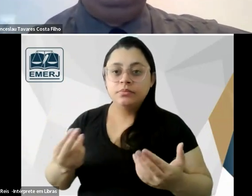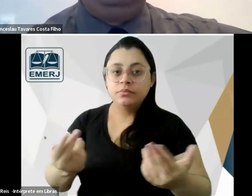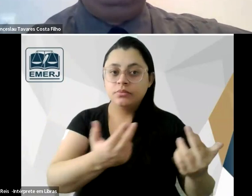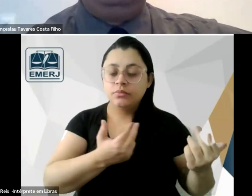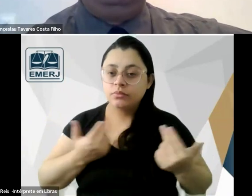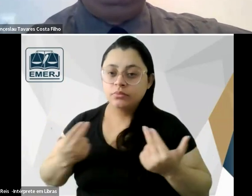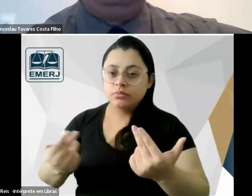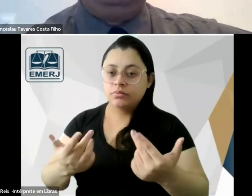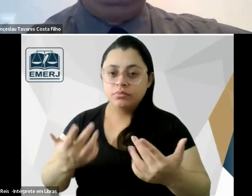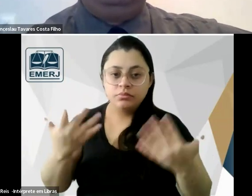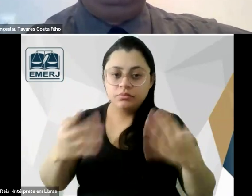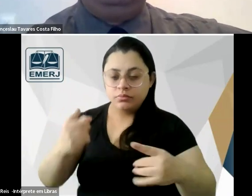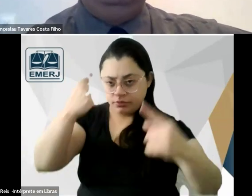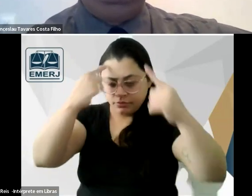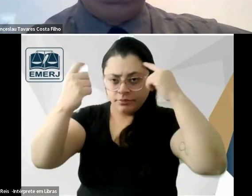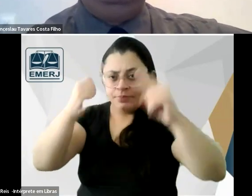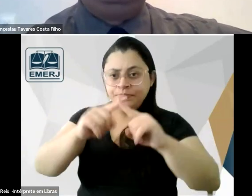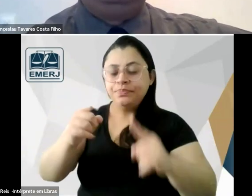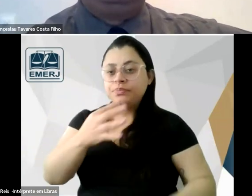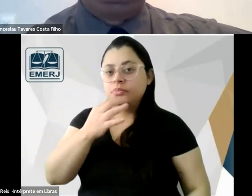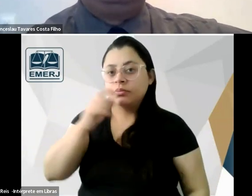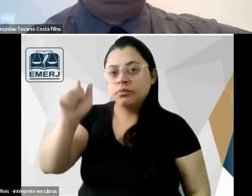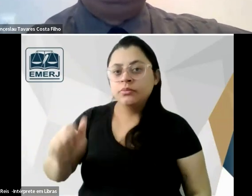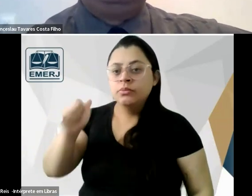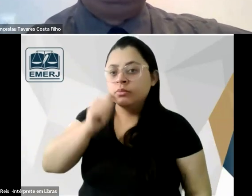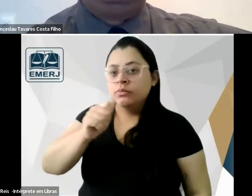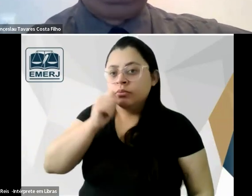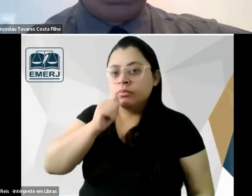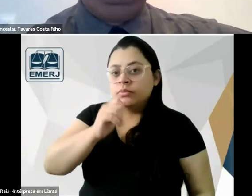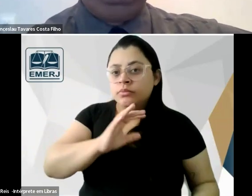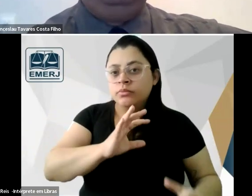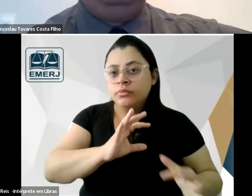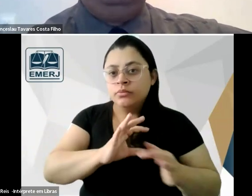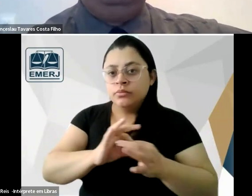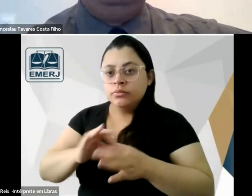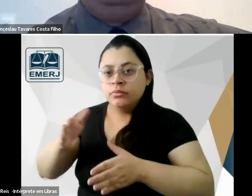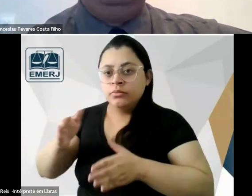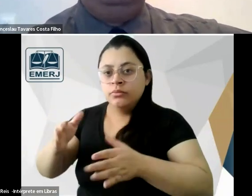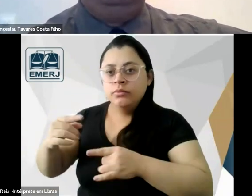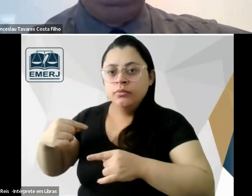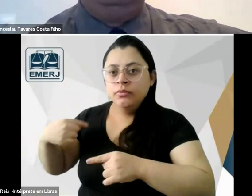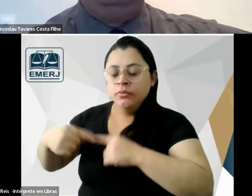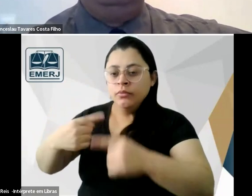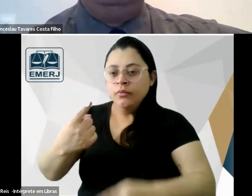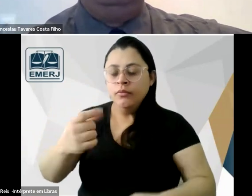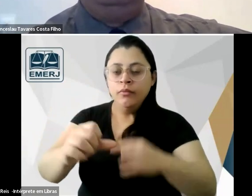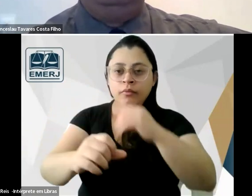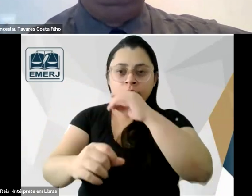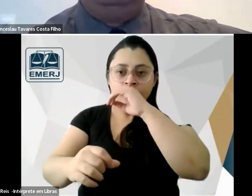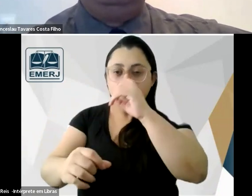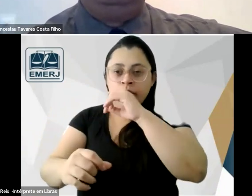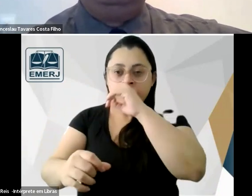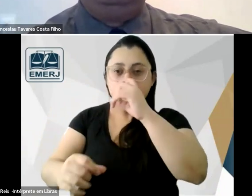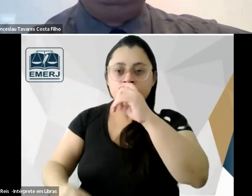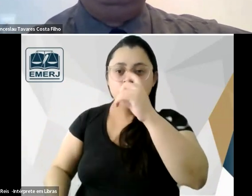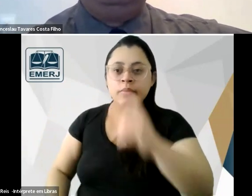ele reconhecia o direito das mulheres naquele momento contextualizando até no século XIX final do